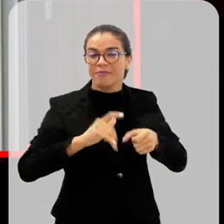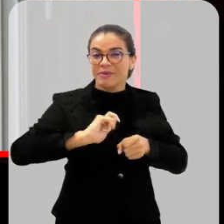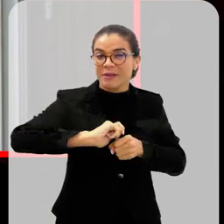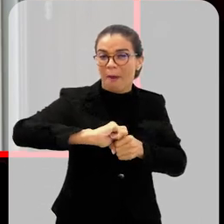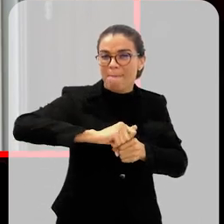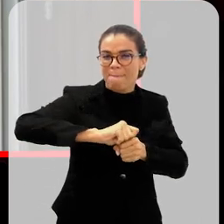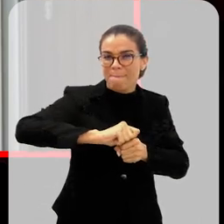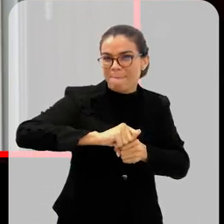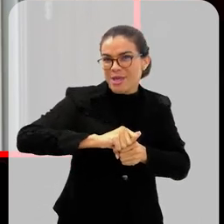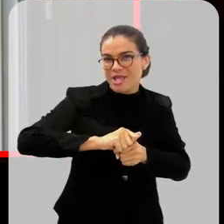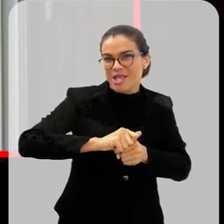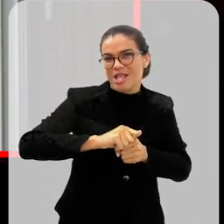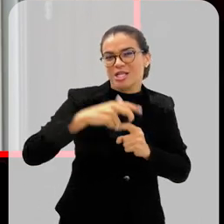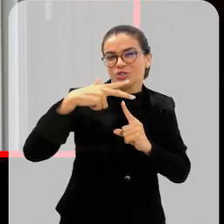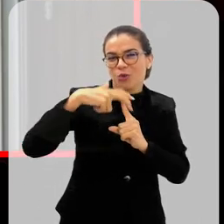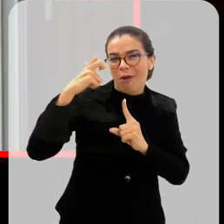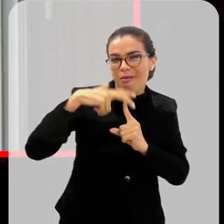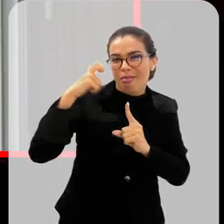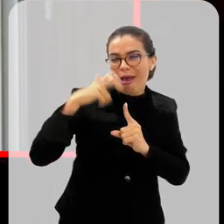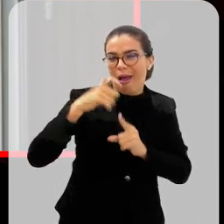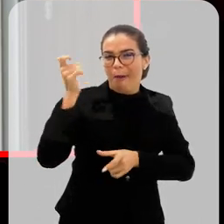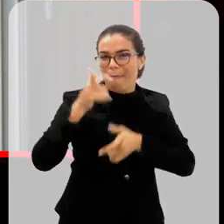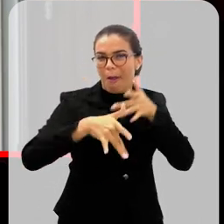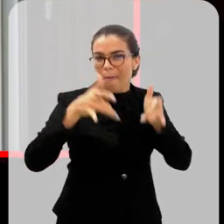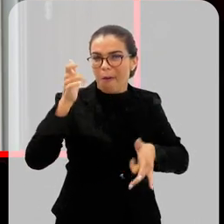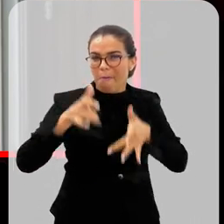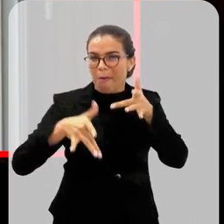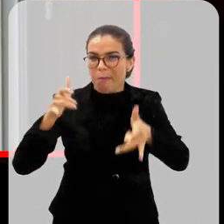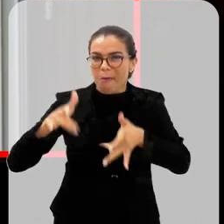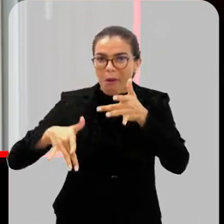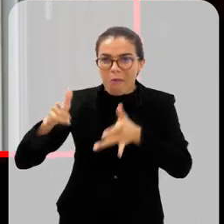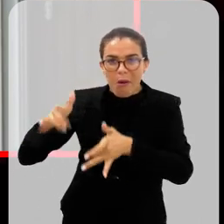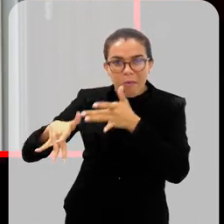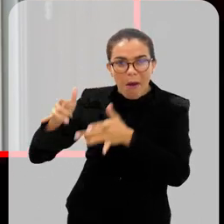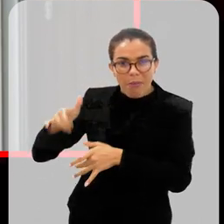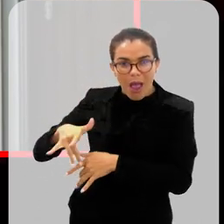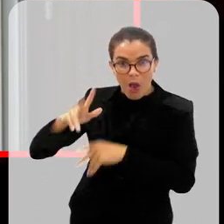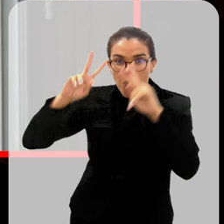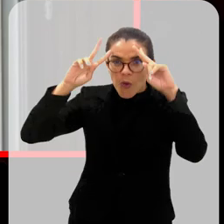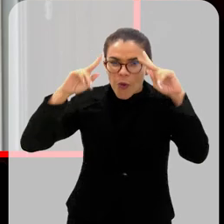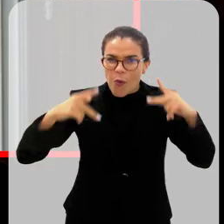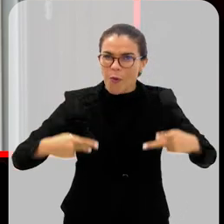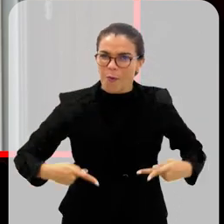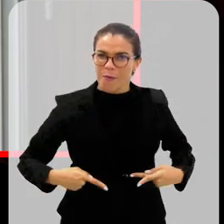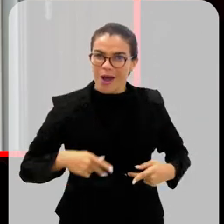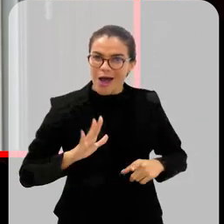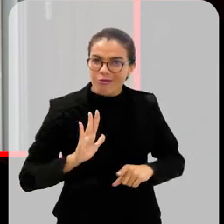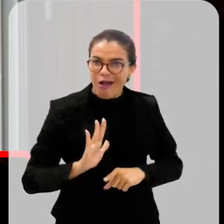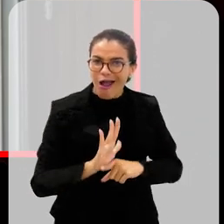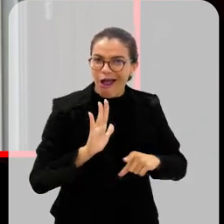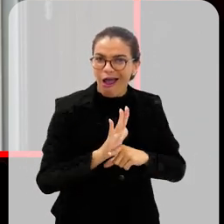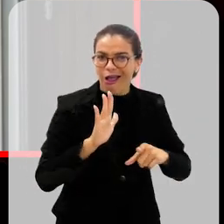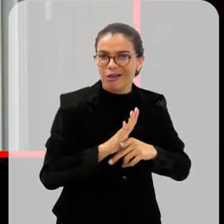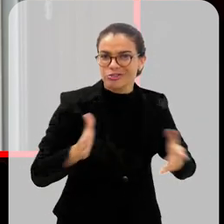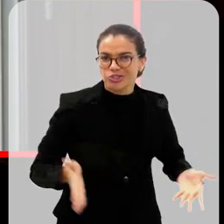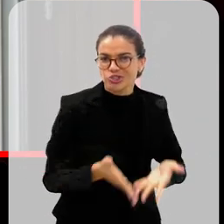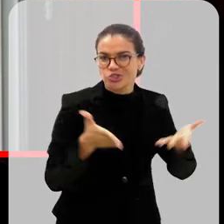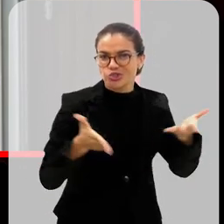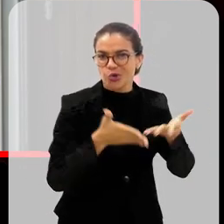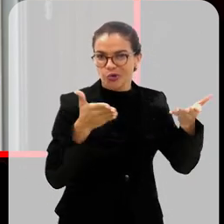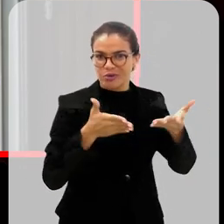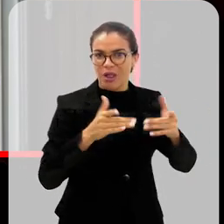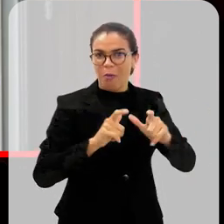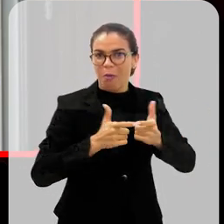até mesmo de refrigerante, garrafas PET e por aí vai. A gente pode dizer que o ser humano também contribui muito